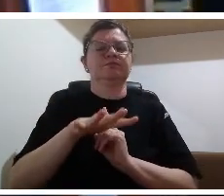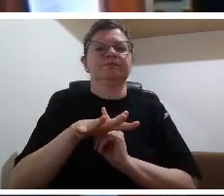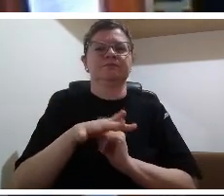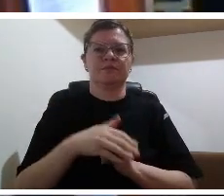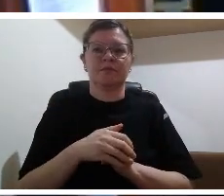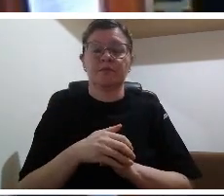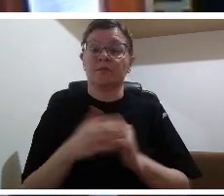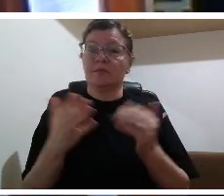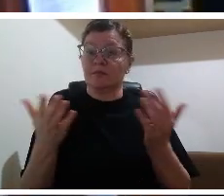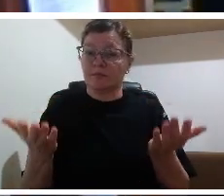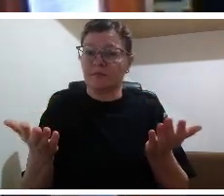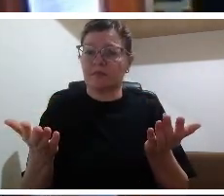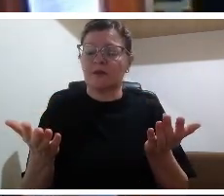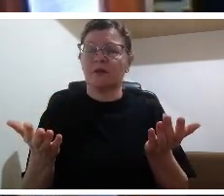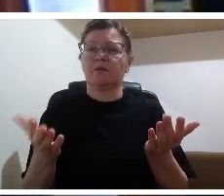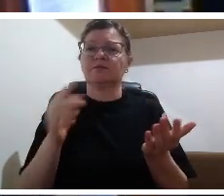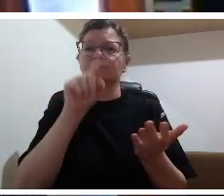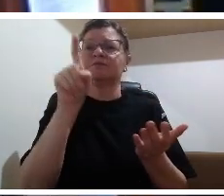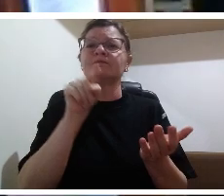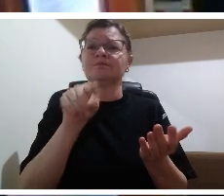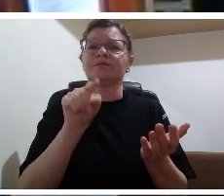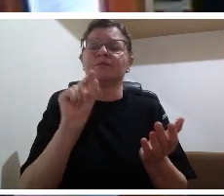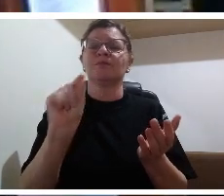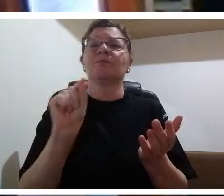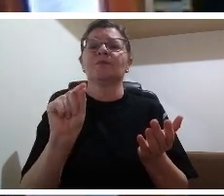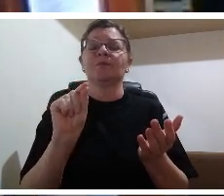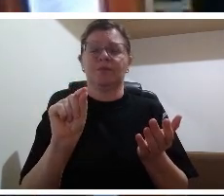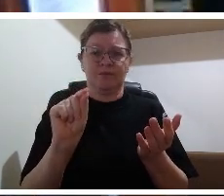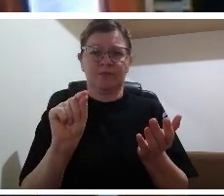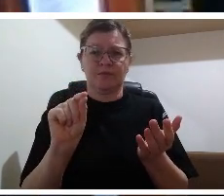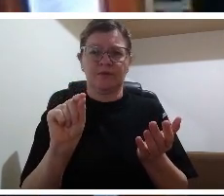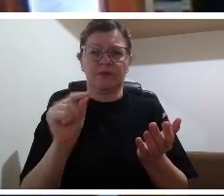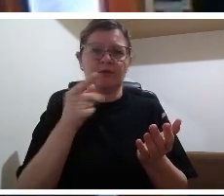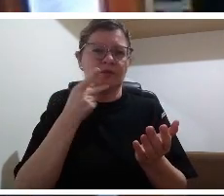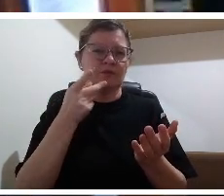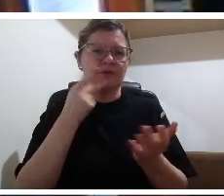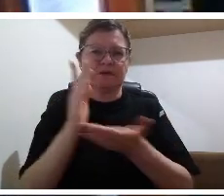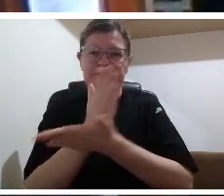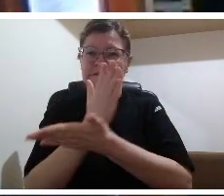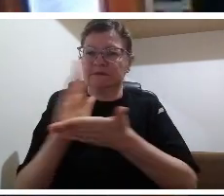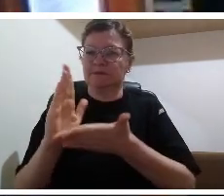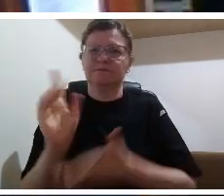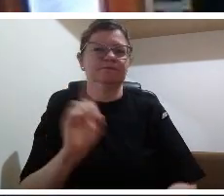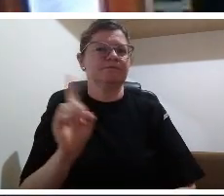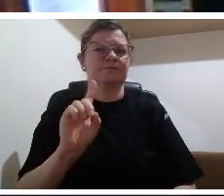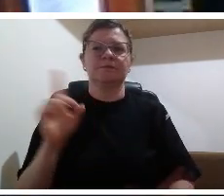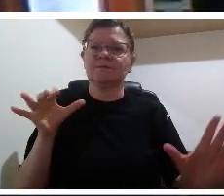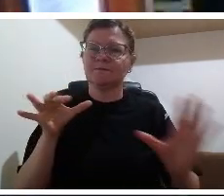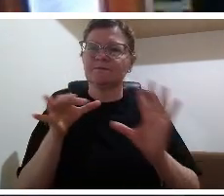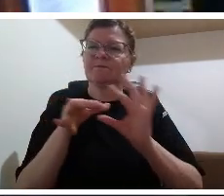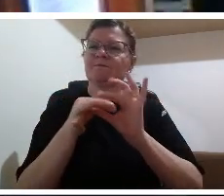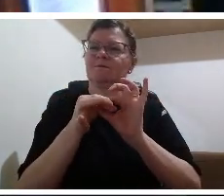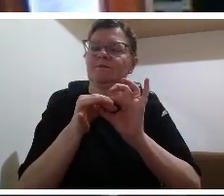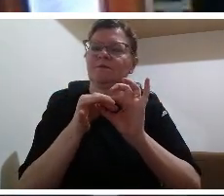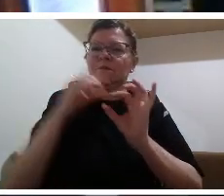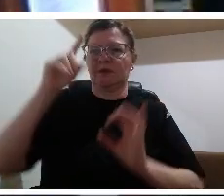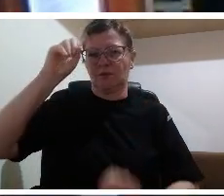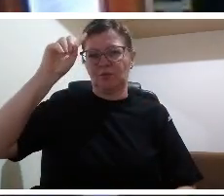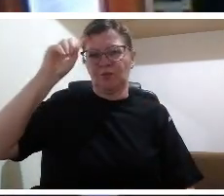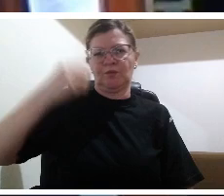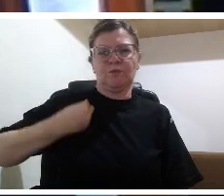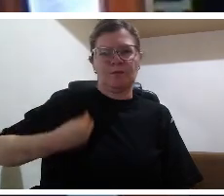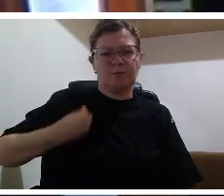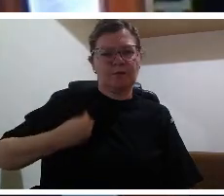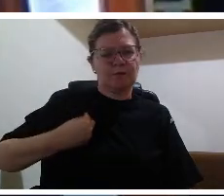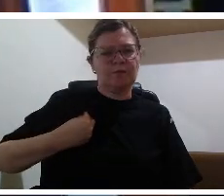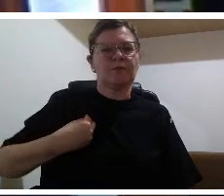unir o cotidiano e o científico em cada conteúdo que a gente trabalha tendo clara a consciência de que nós sempre